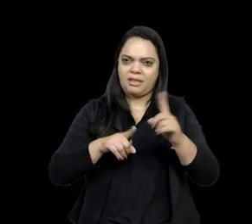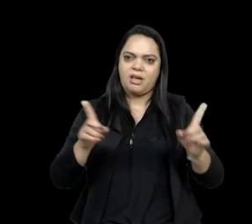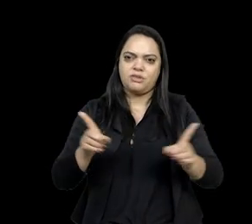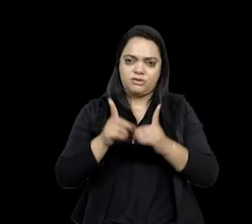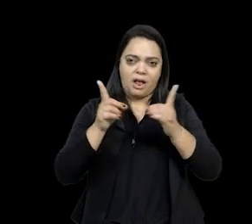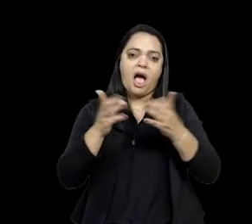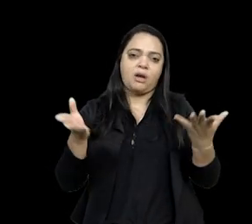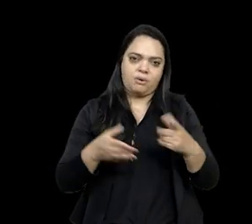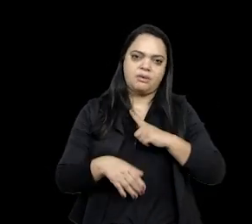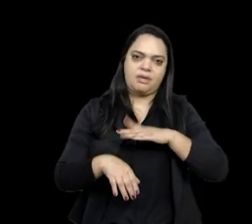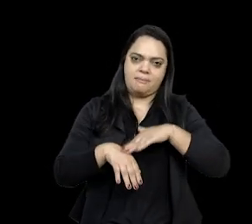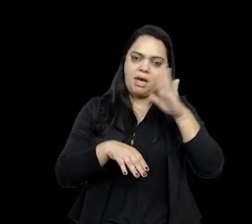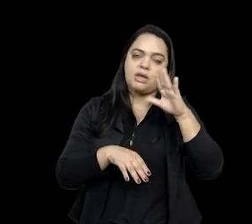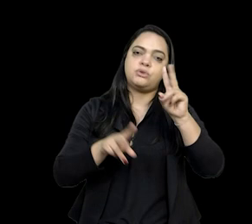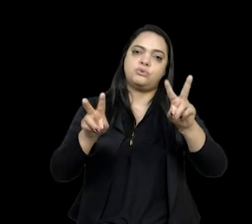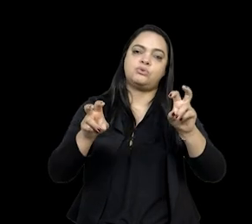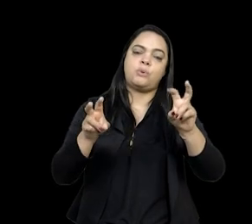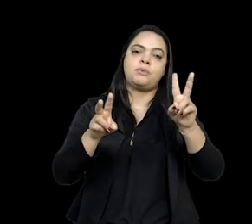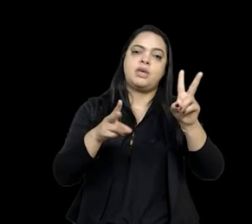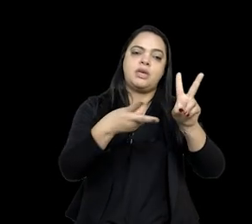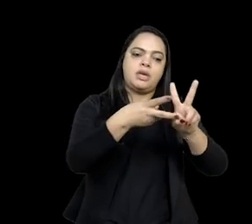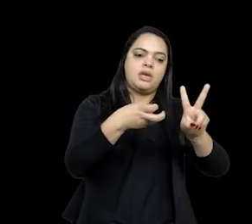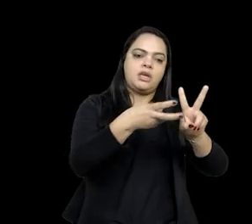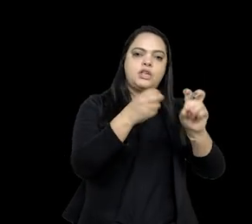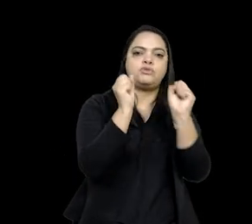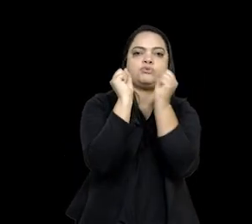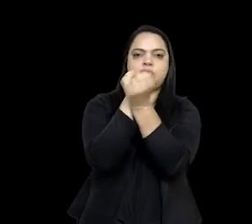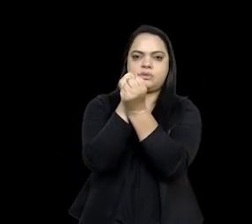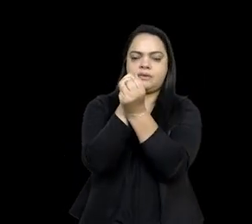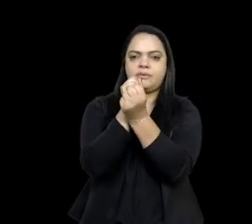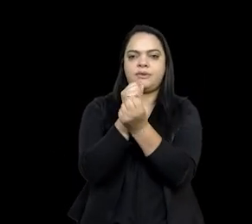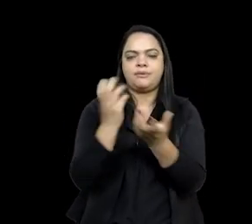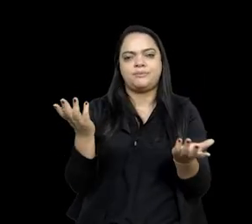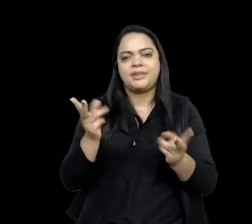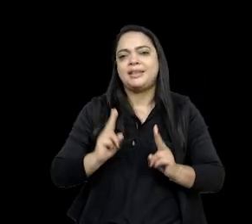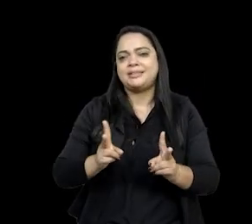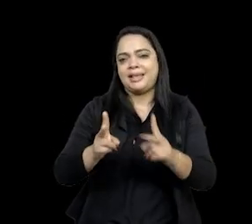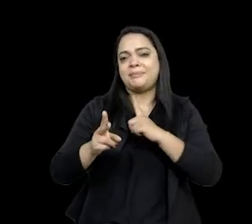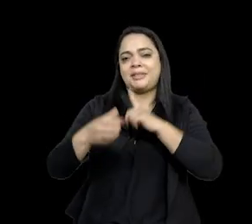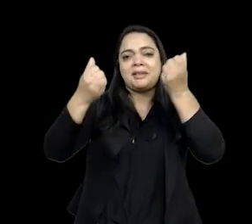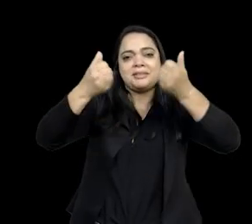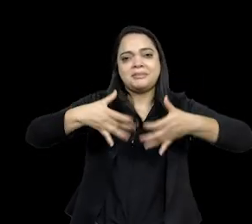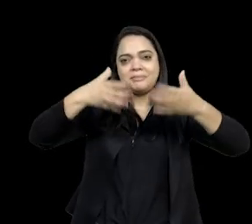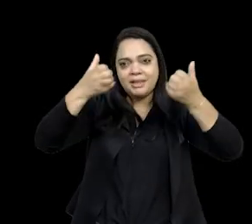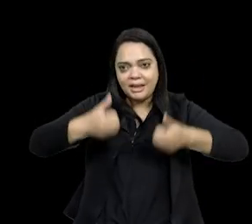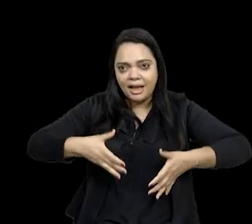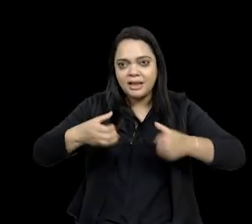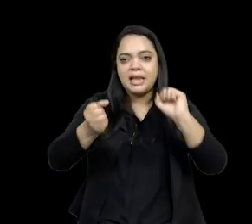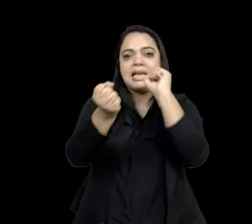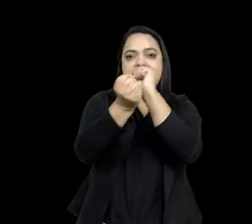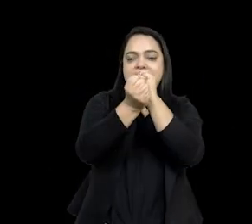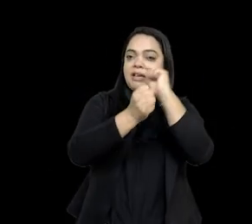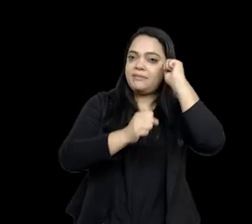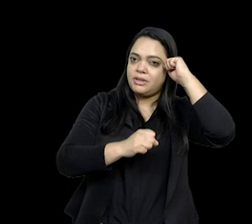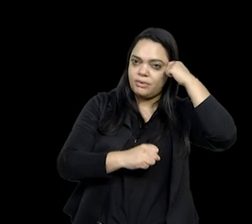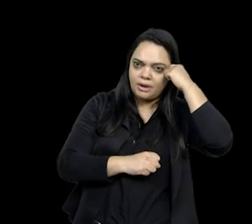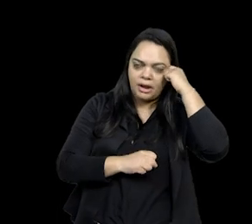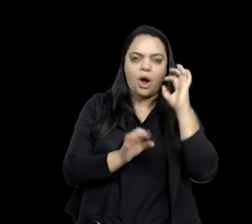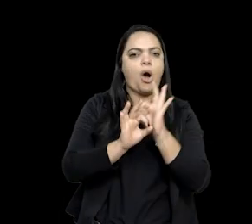indígena, né, você fala muito da escravidão negra, e é ótimo que se fale, né, se não me engano, uma vez eu ouvi